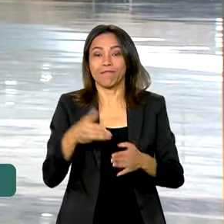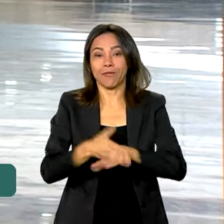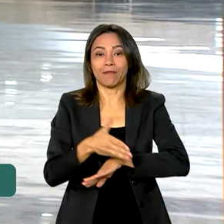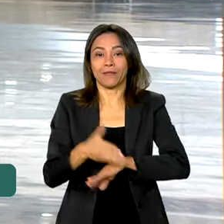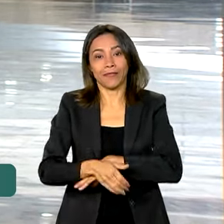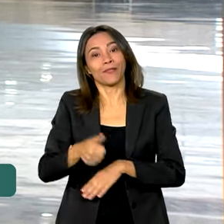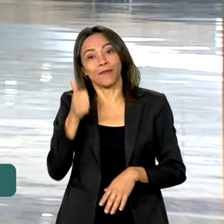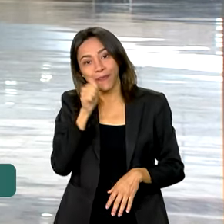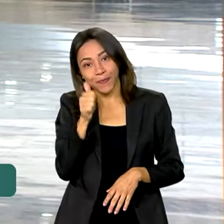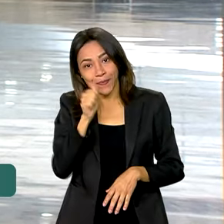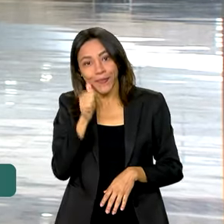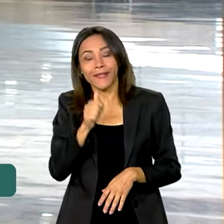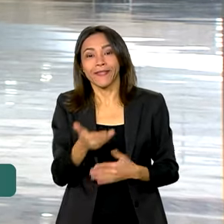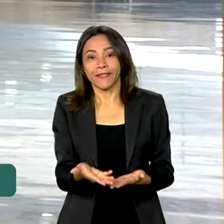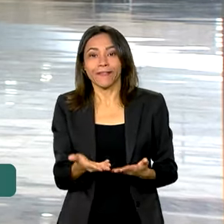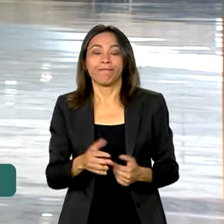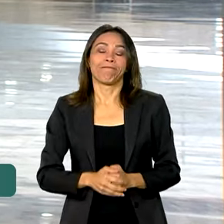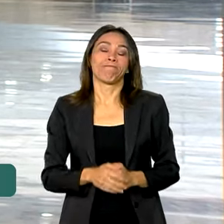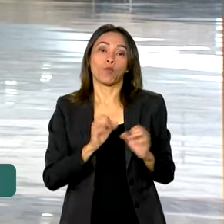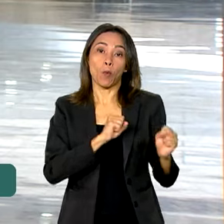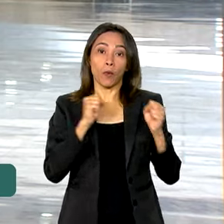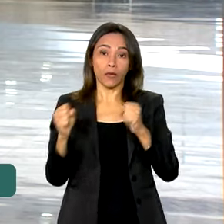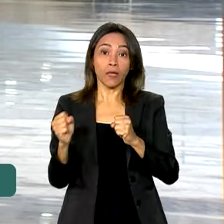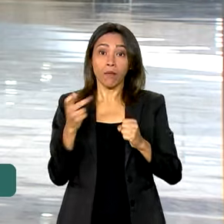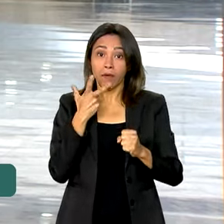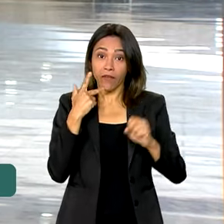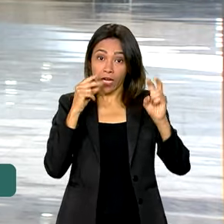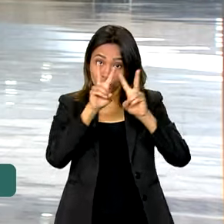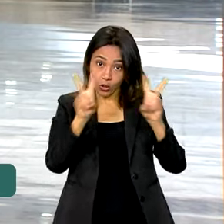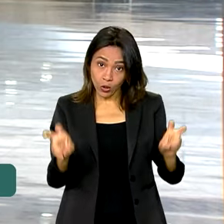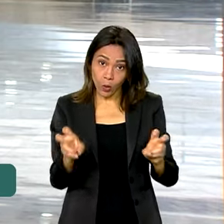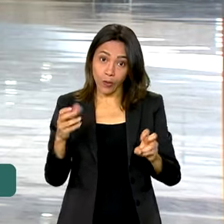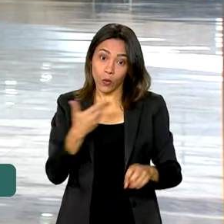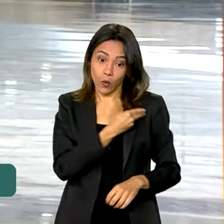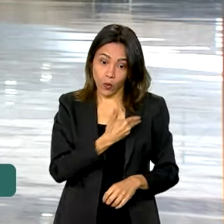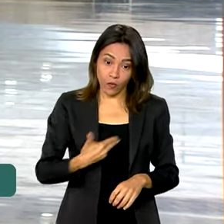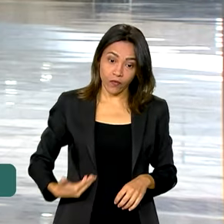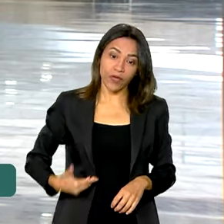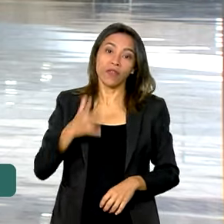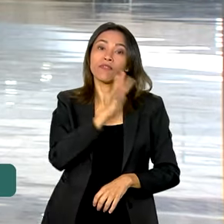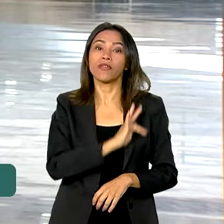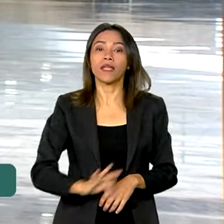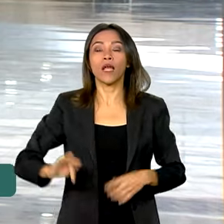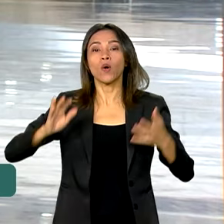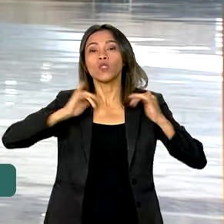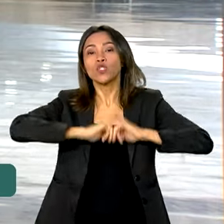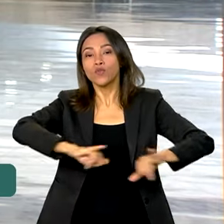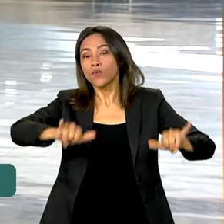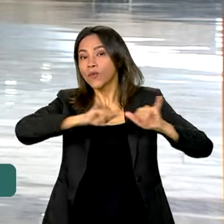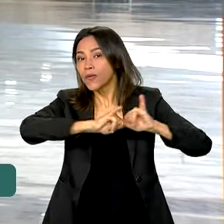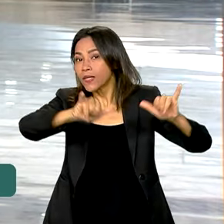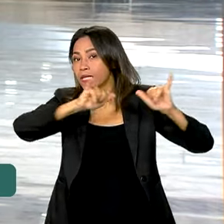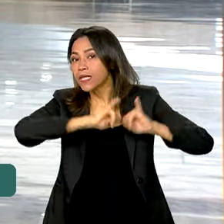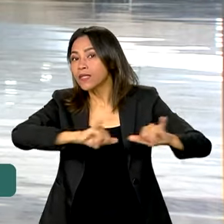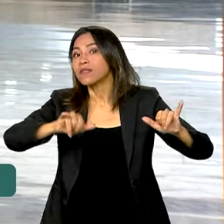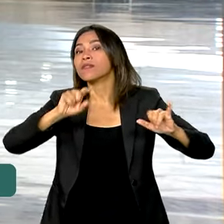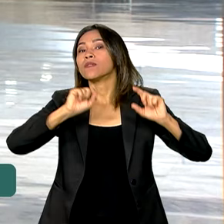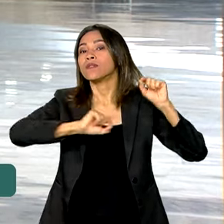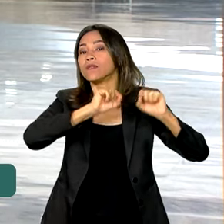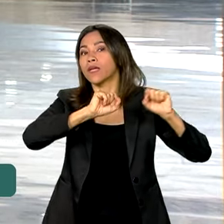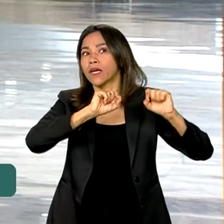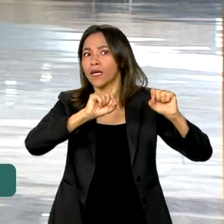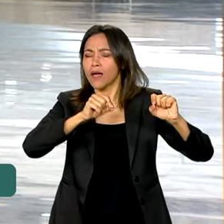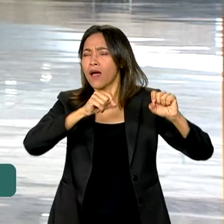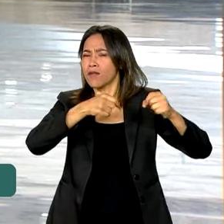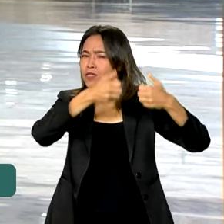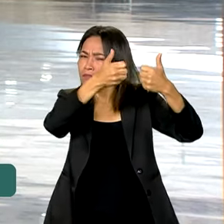Para isso, para falar sobre esse assunto, o governo federal lançou então essa campanha com peças que falam sobre a